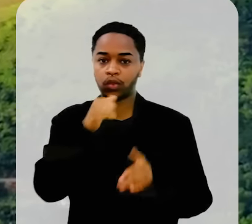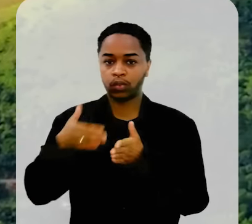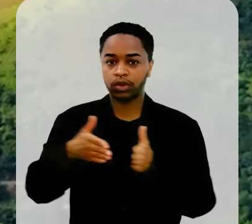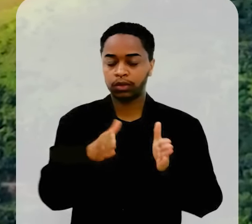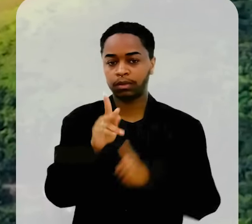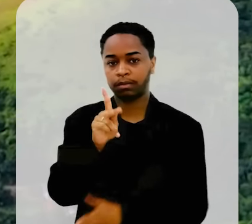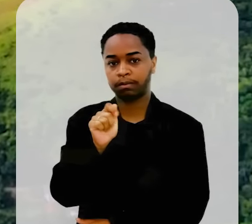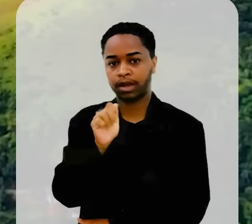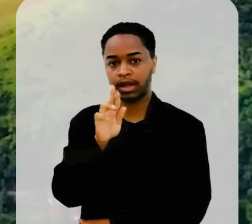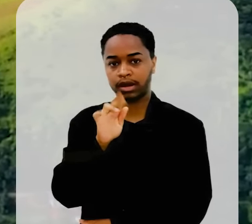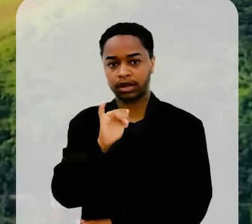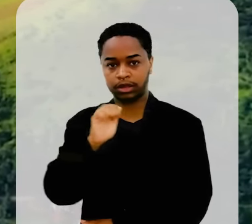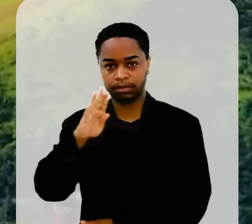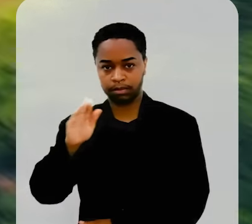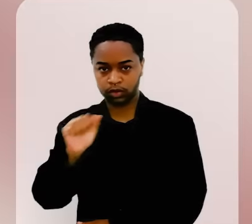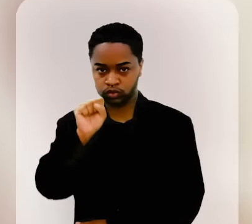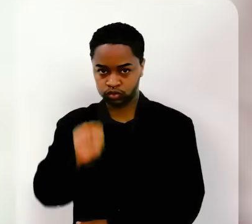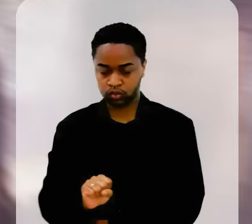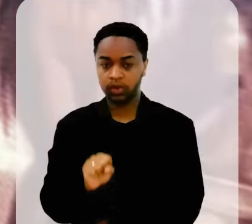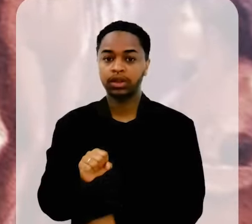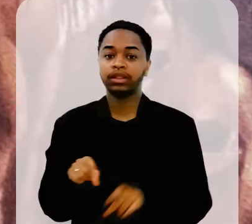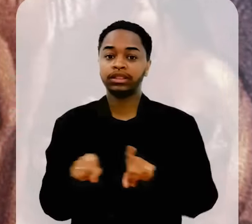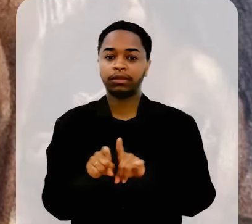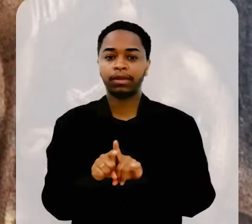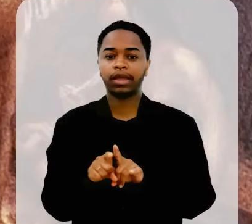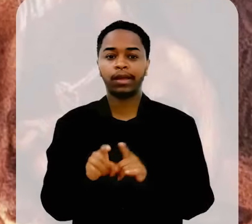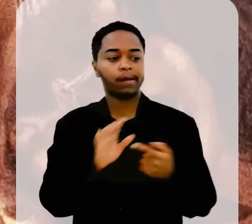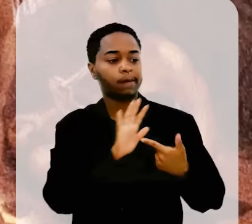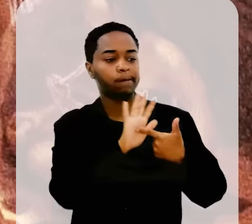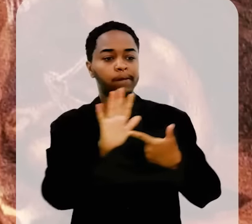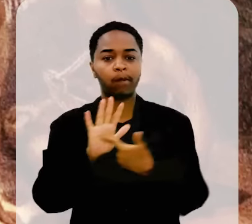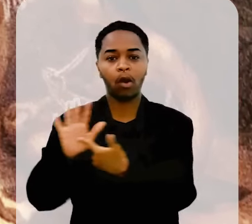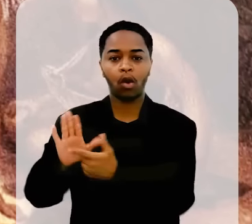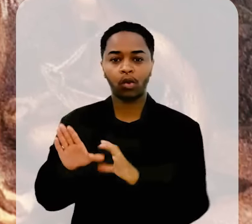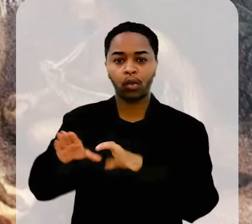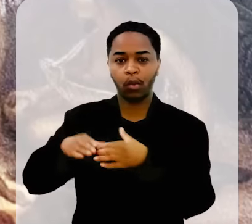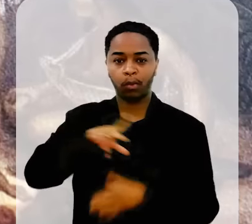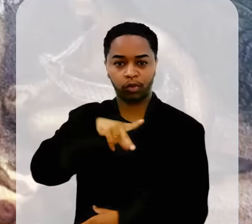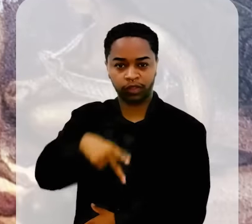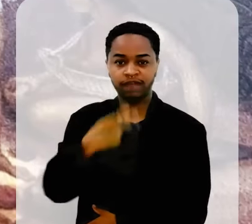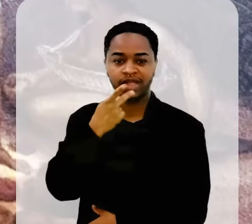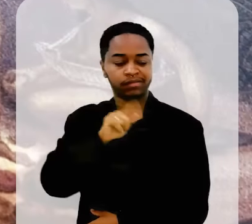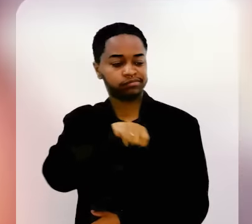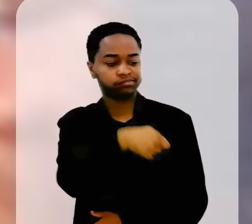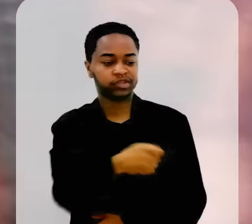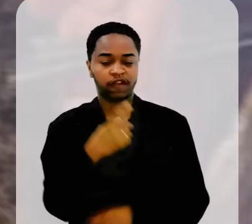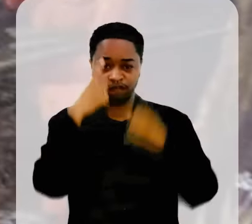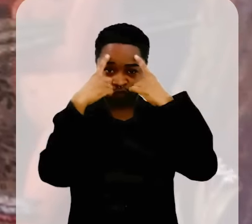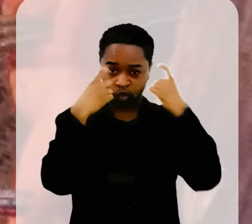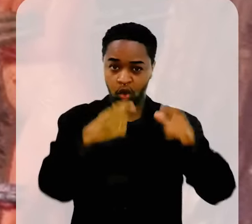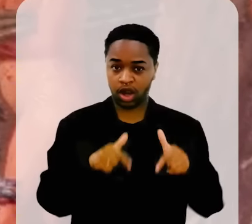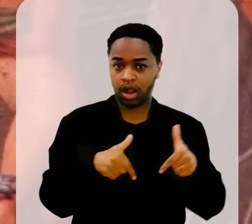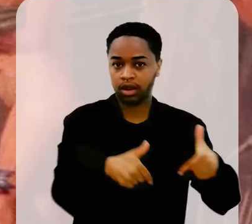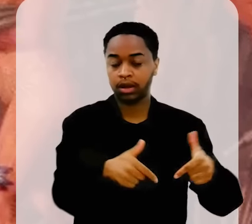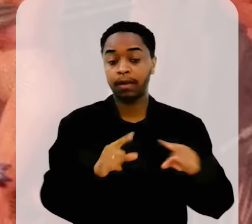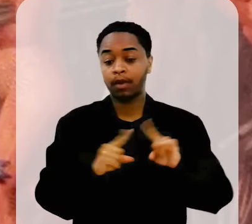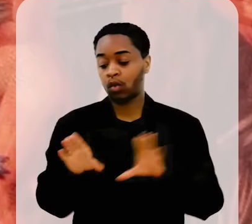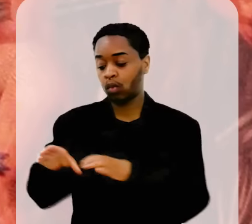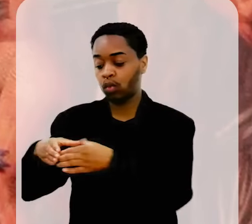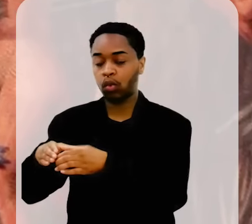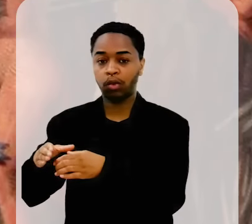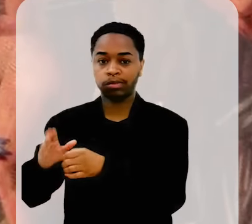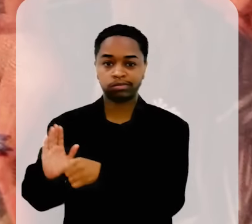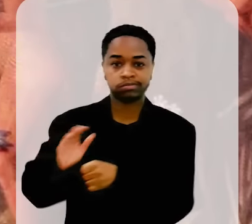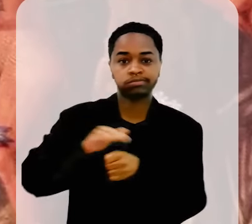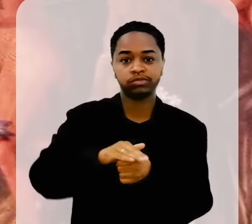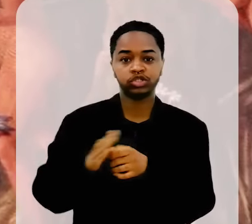pelo rio Paraíba do Sul. Eram representados como indígenas violentos. Com a chegada dos